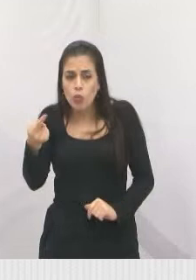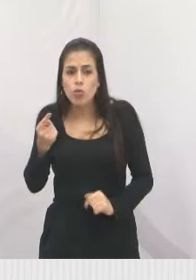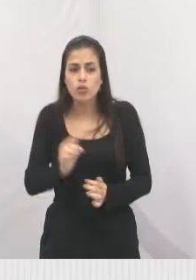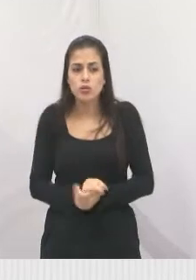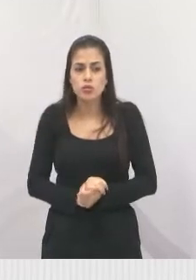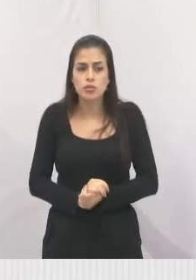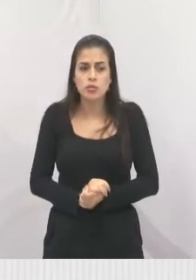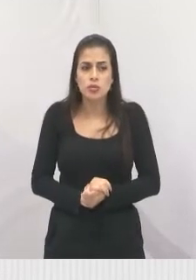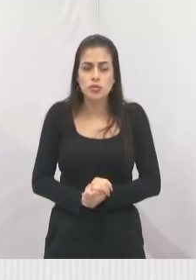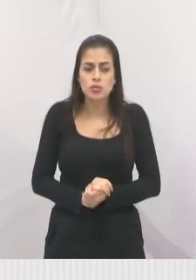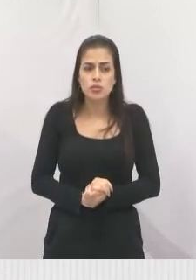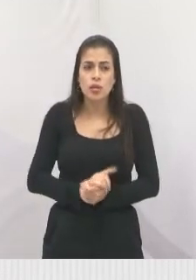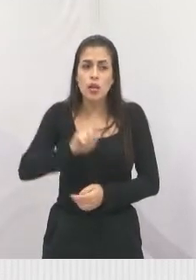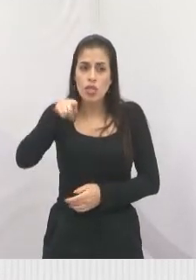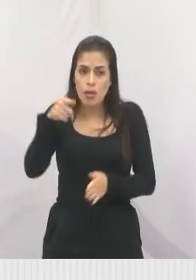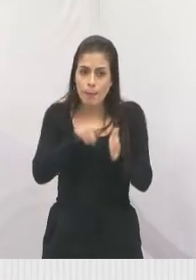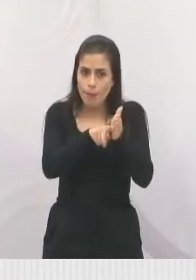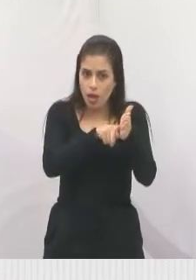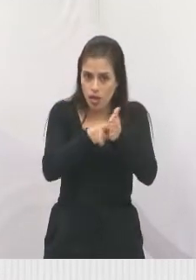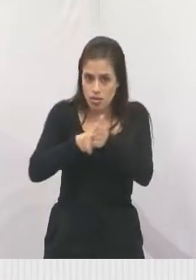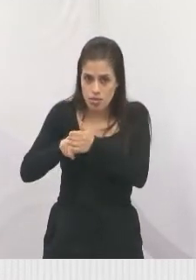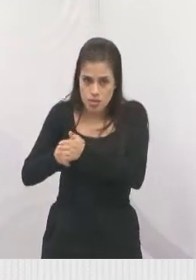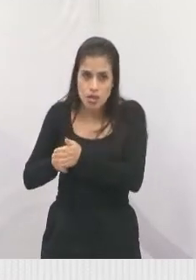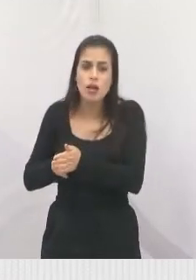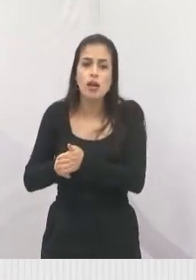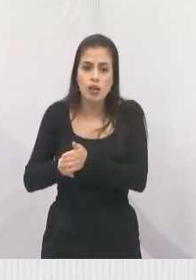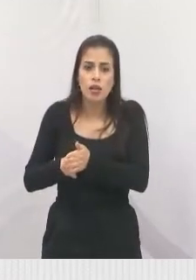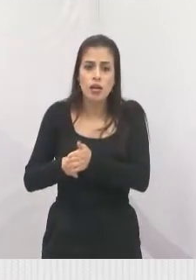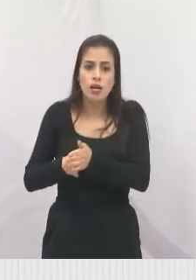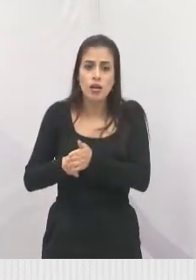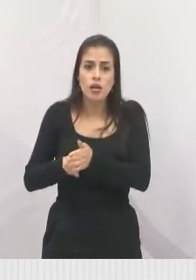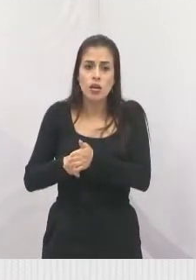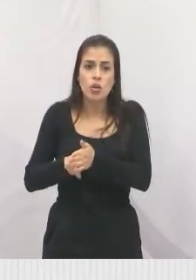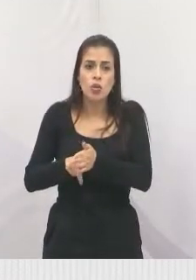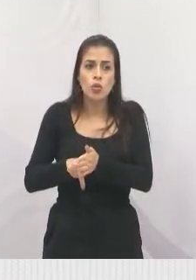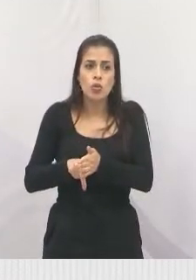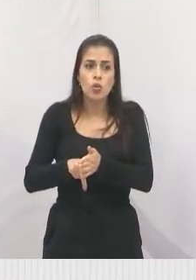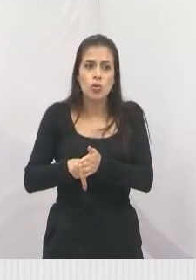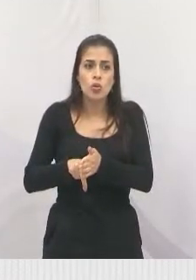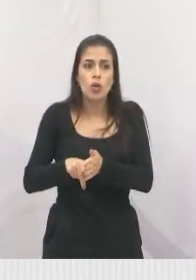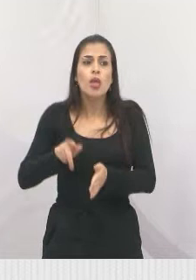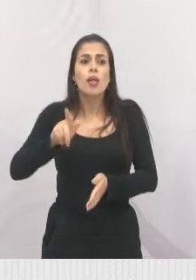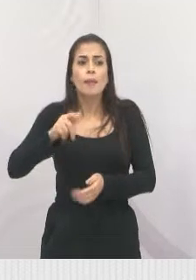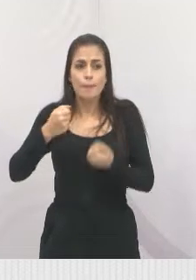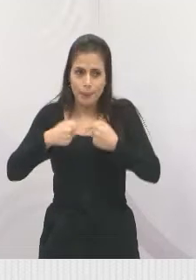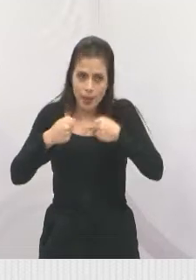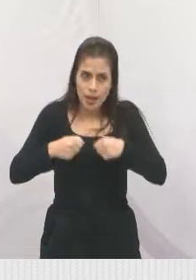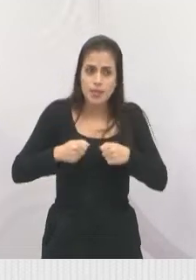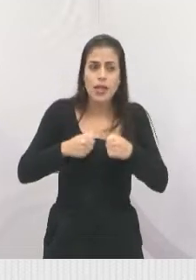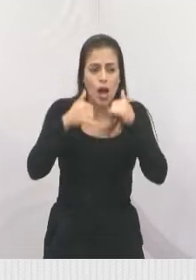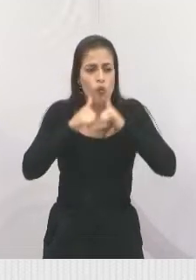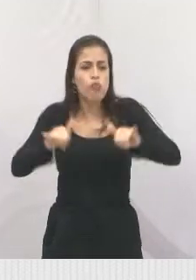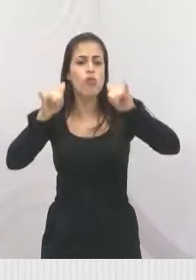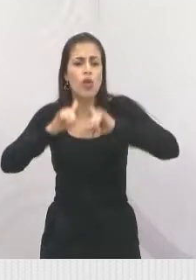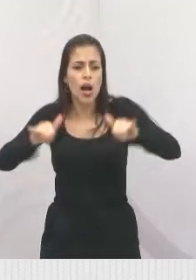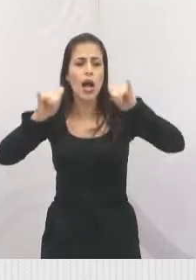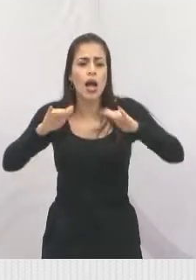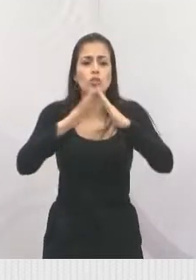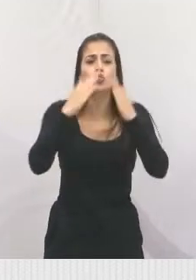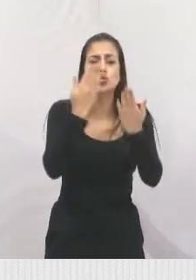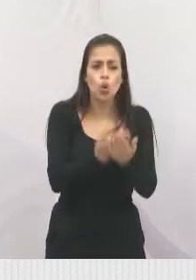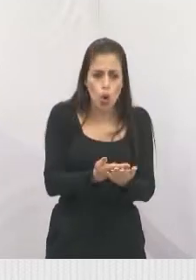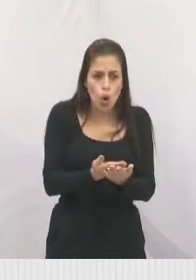Depois dessa consulta pública, que está sendo divulgada em todas as